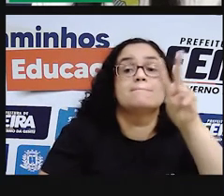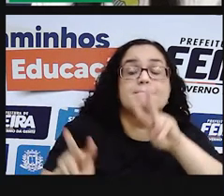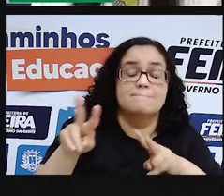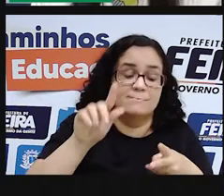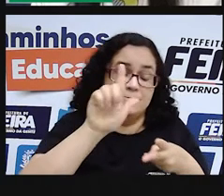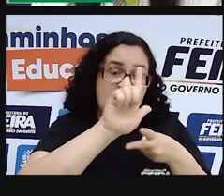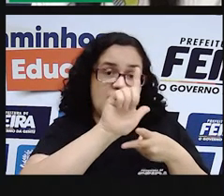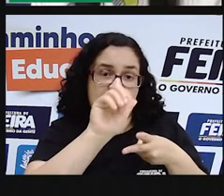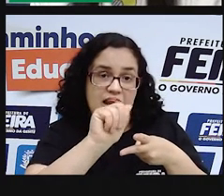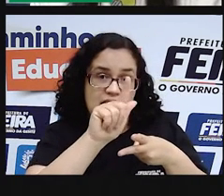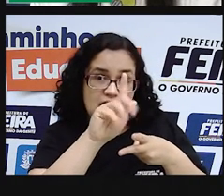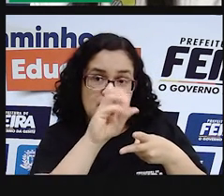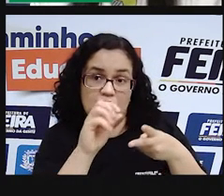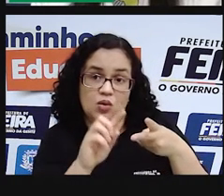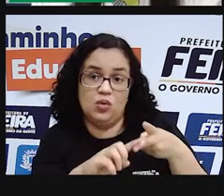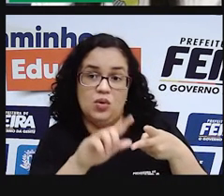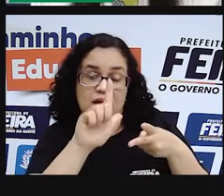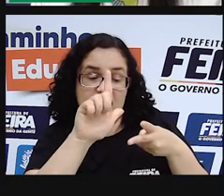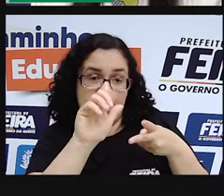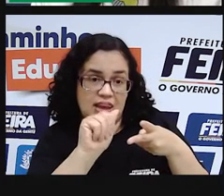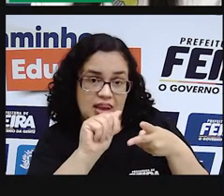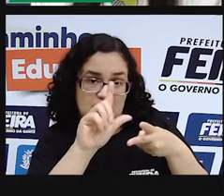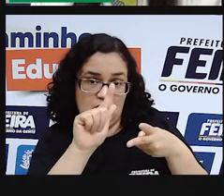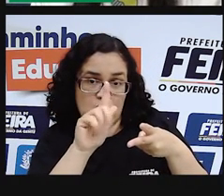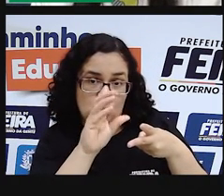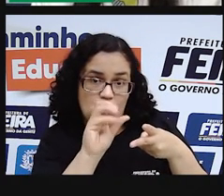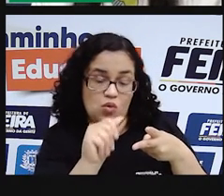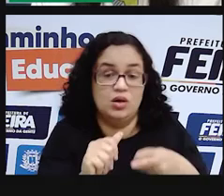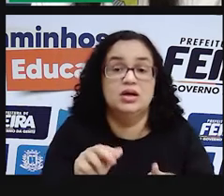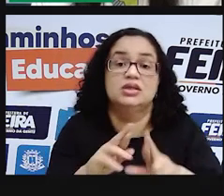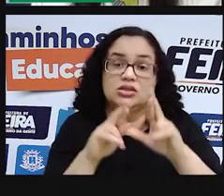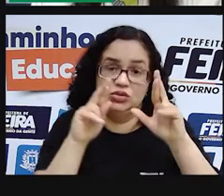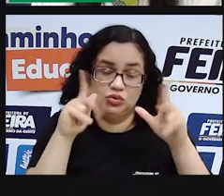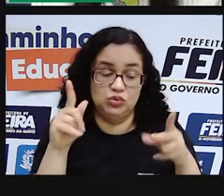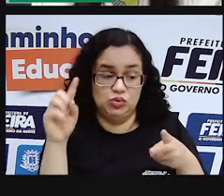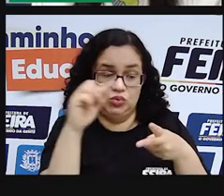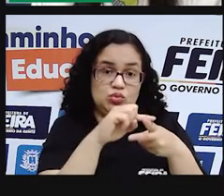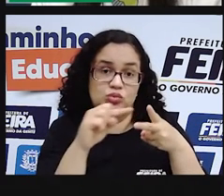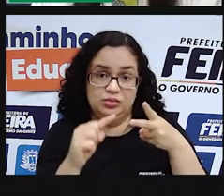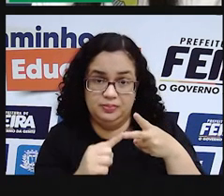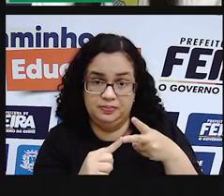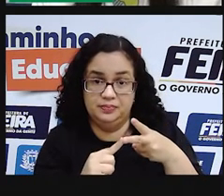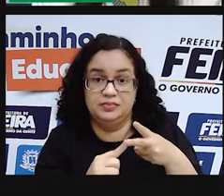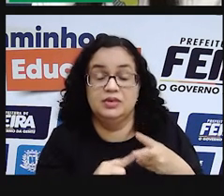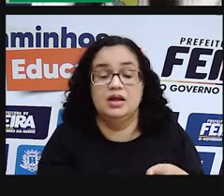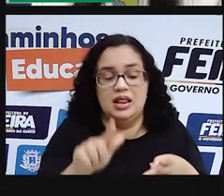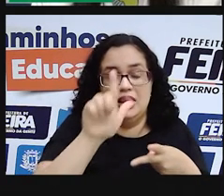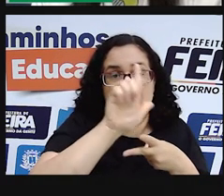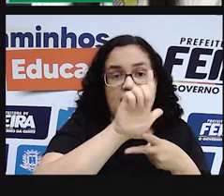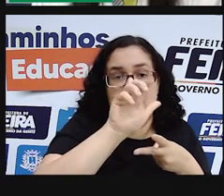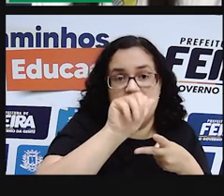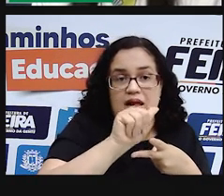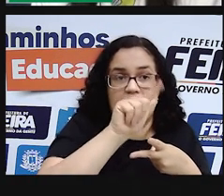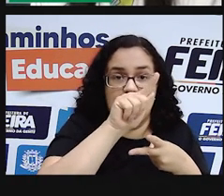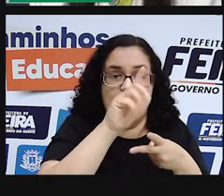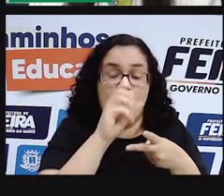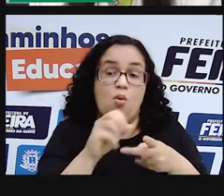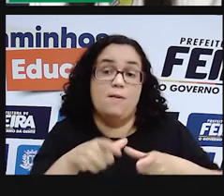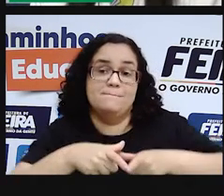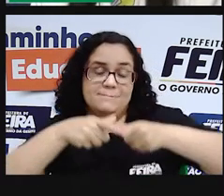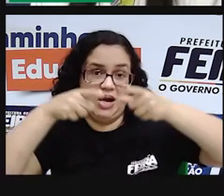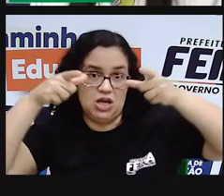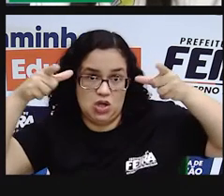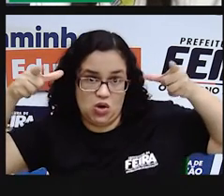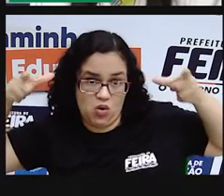lago e lagoa e que permite a gente fazer aí a diferença entre esses dois termos é que o lago é maior